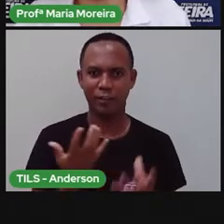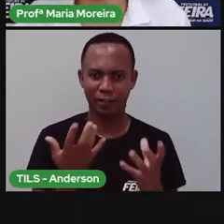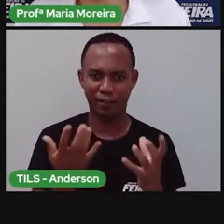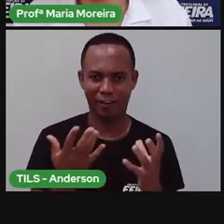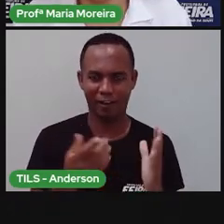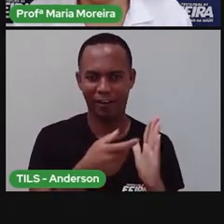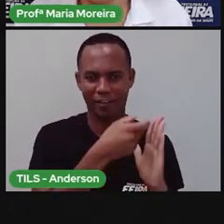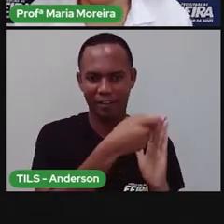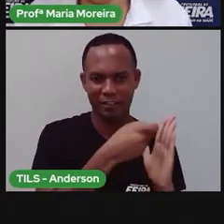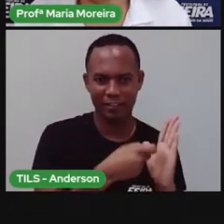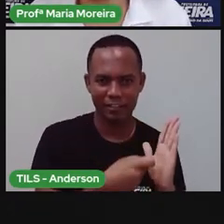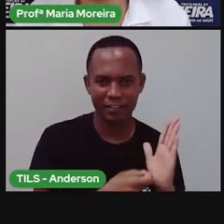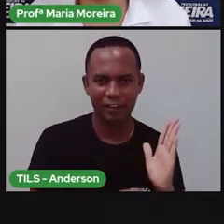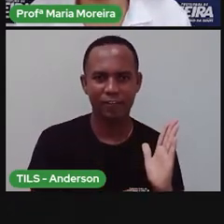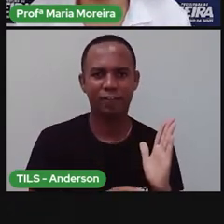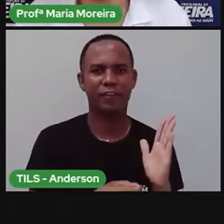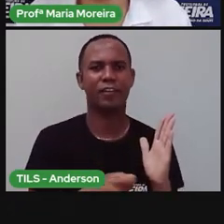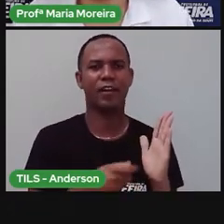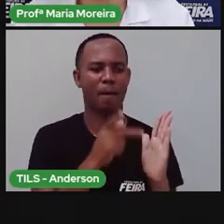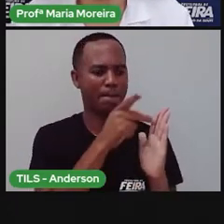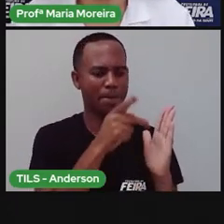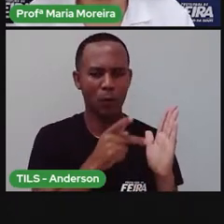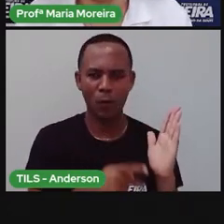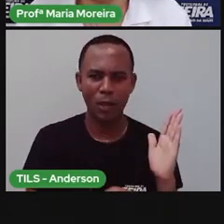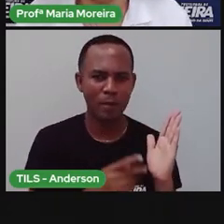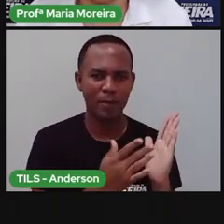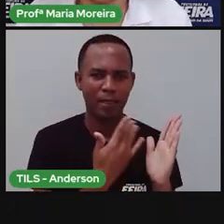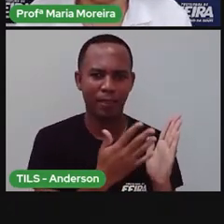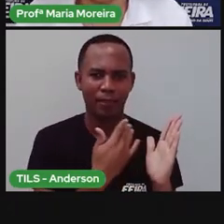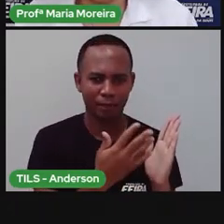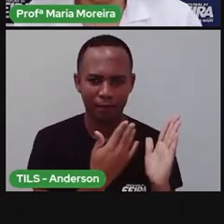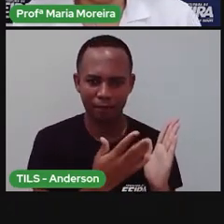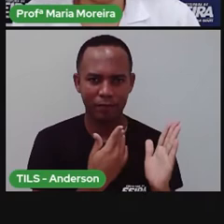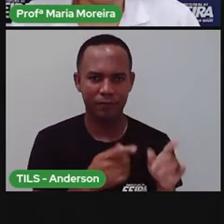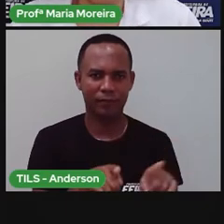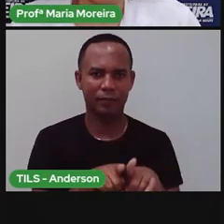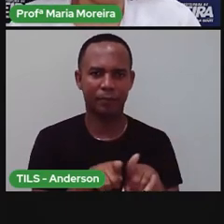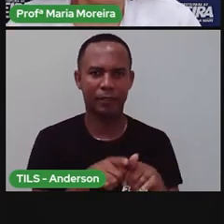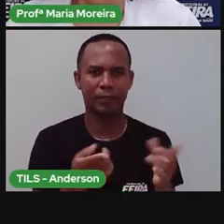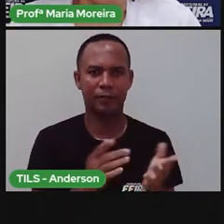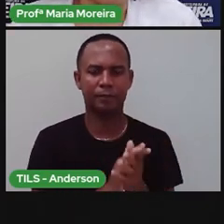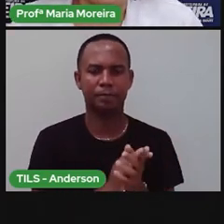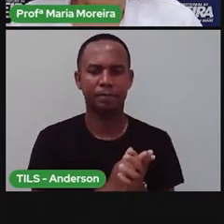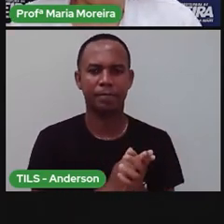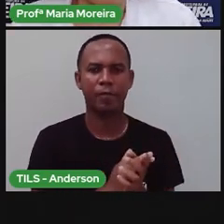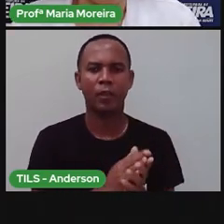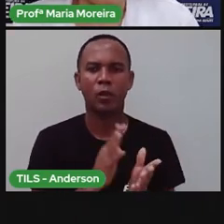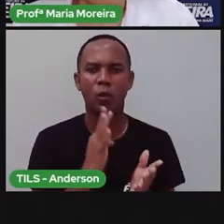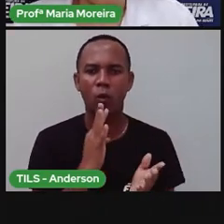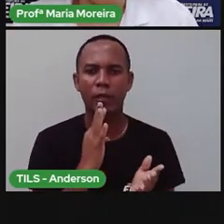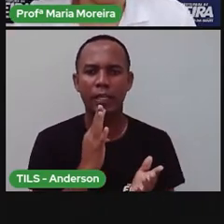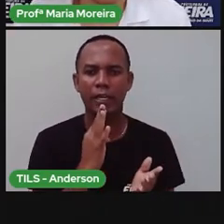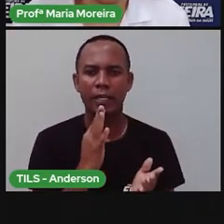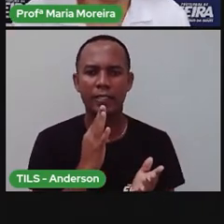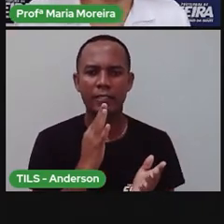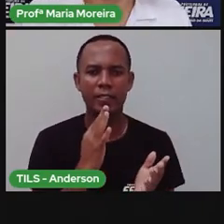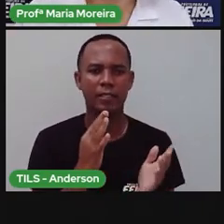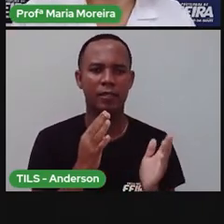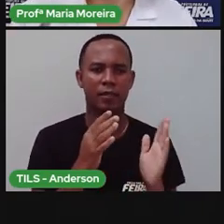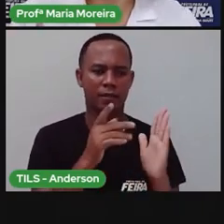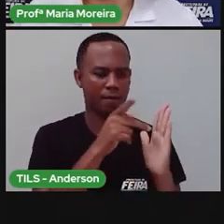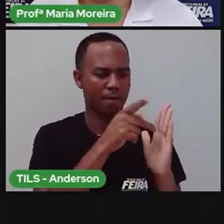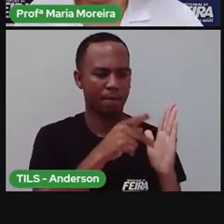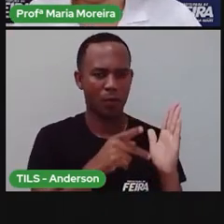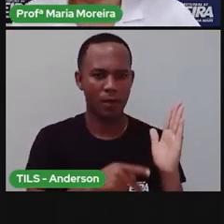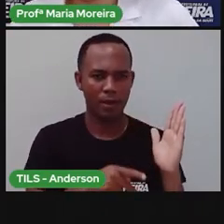essas... Essas coisas, esse material escrito dele, né? Bom, que tal conhecermos alguns de seus poemas infantis?